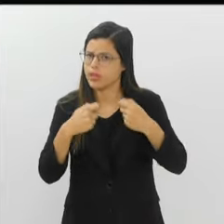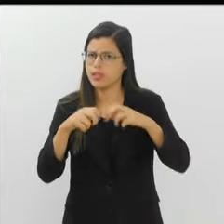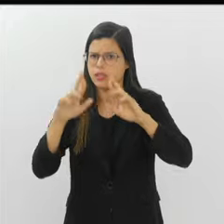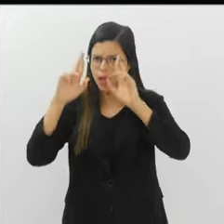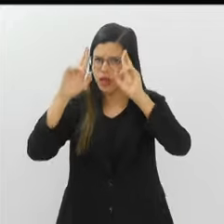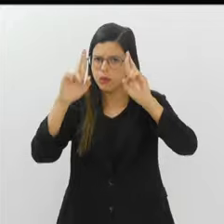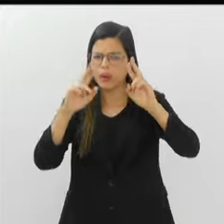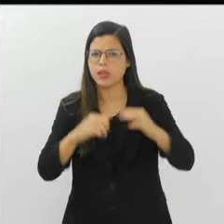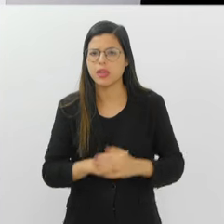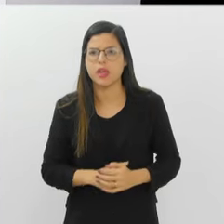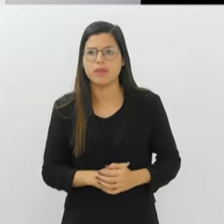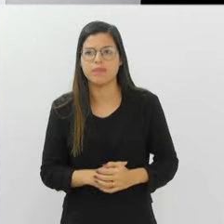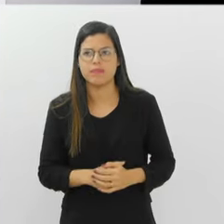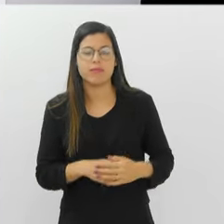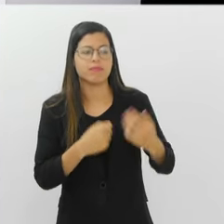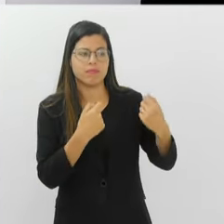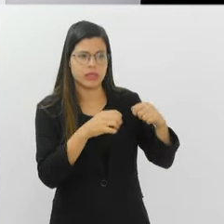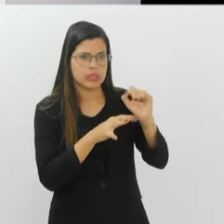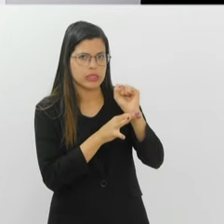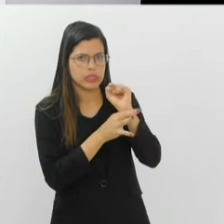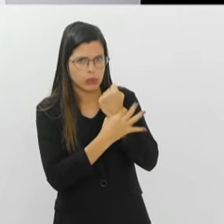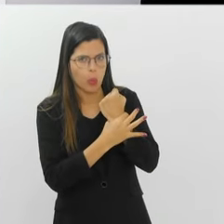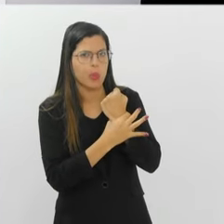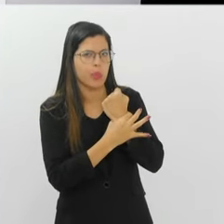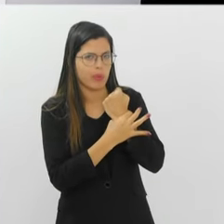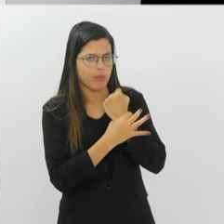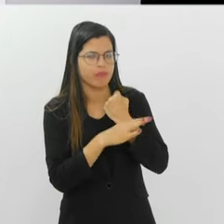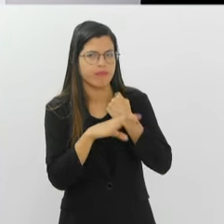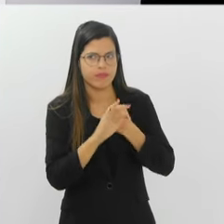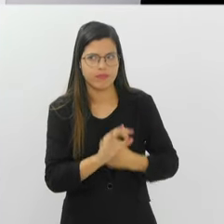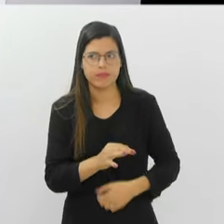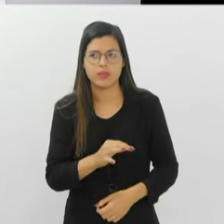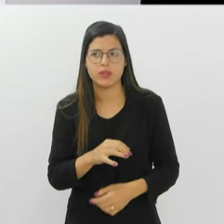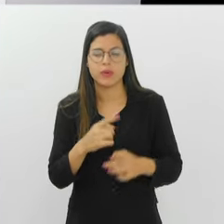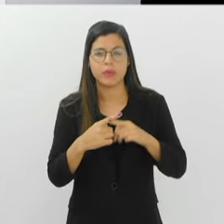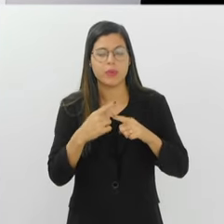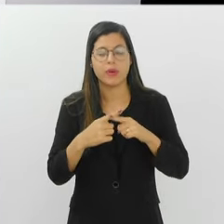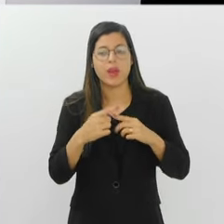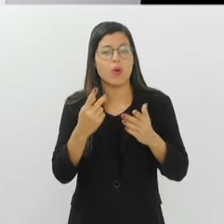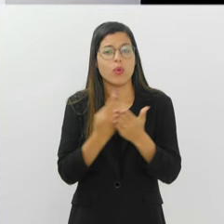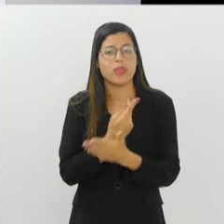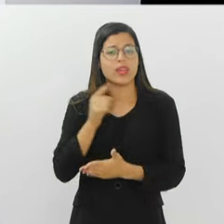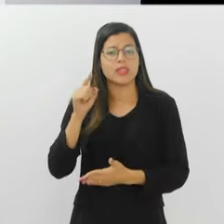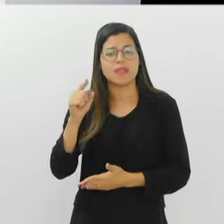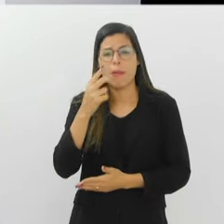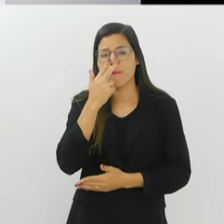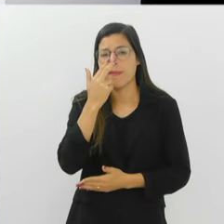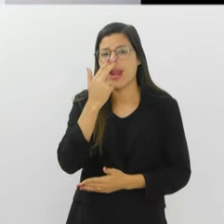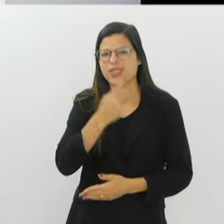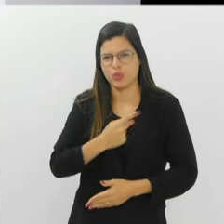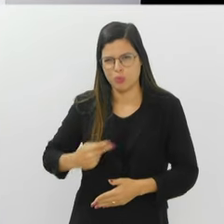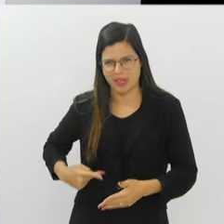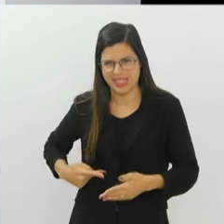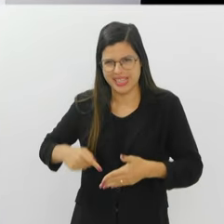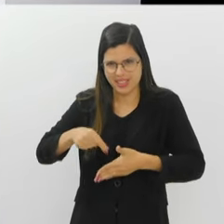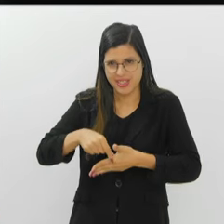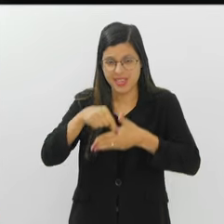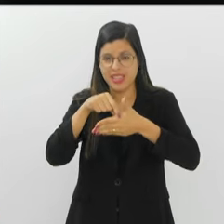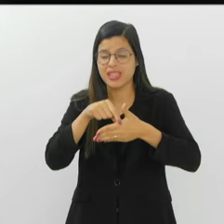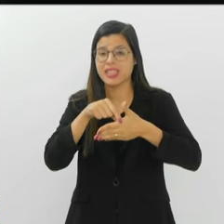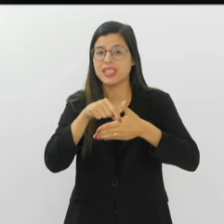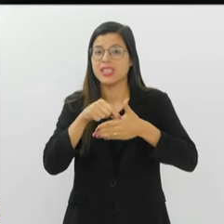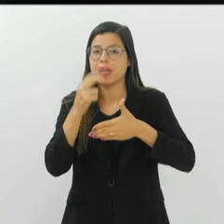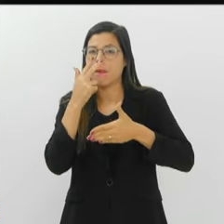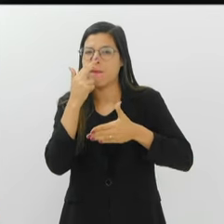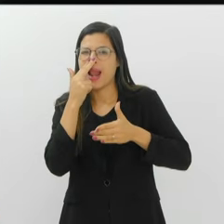ela seja respeitada. A que ser muito seguro para fazer isso. Eu acho que acontece lá, que acaba que os presidentes, de uma maneira geral,